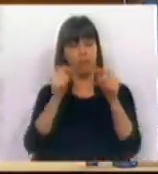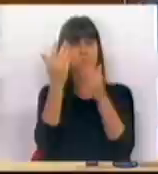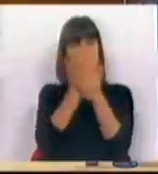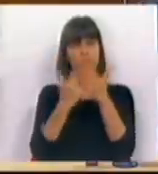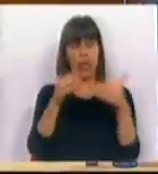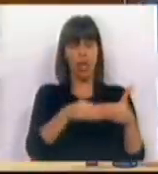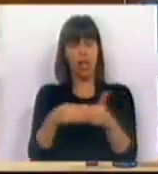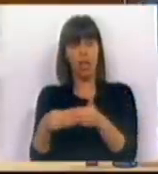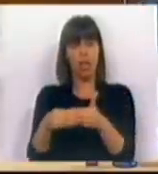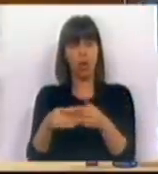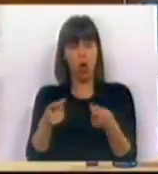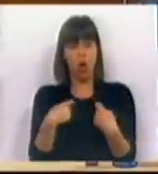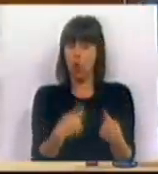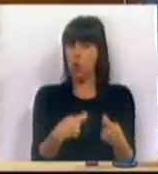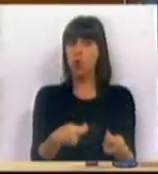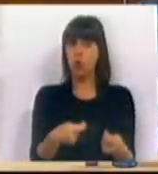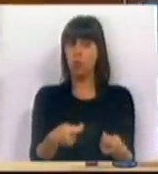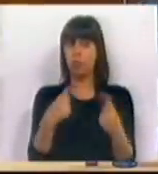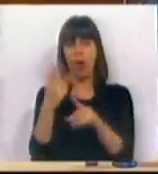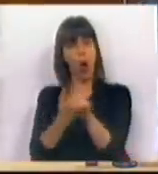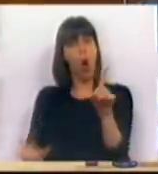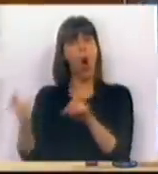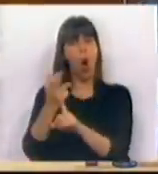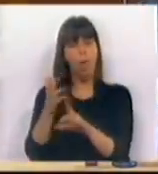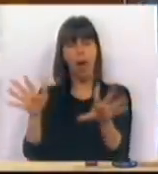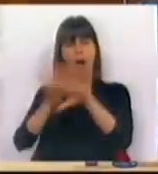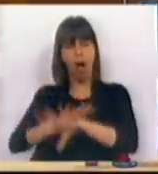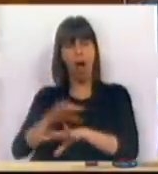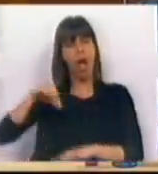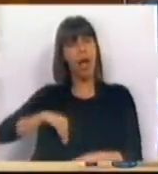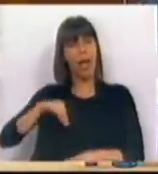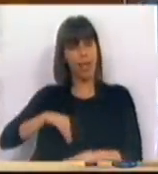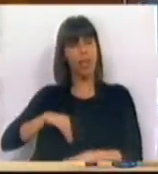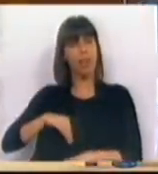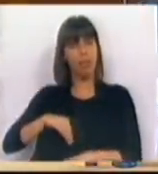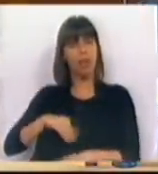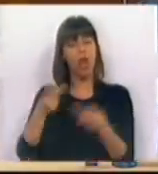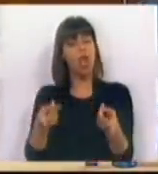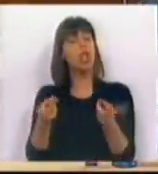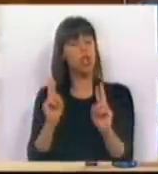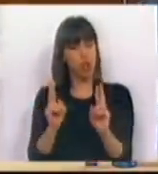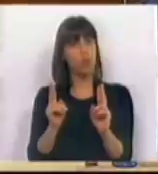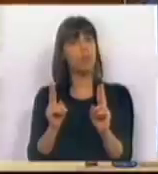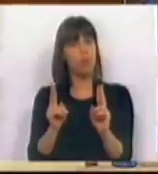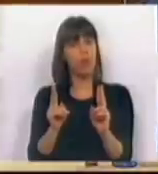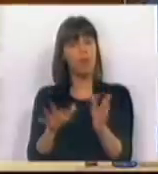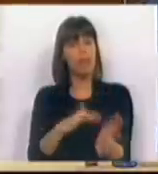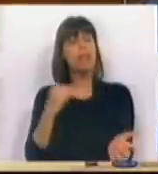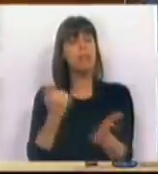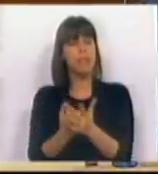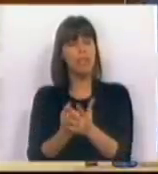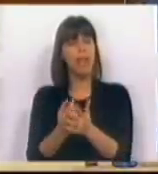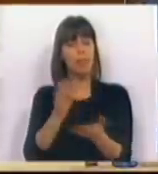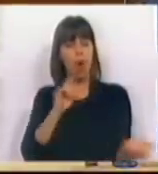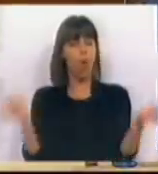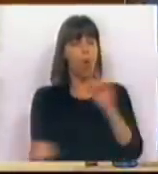económico liderado pelo consumo e pelo aumento artificial do rendimento disponível que há de ter sempre por